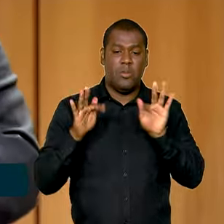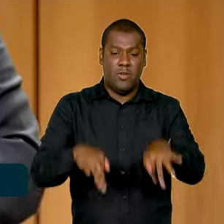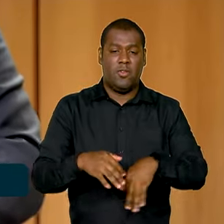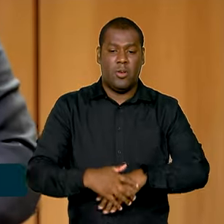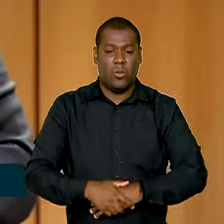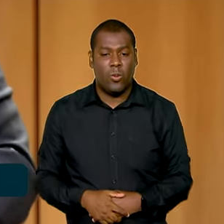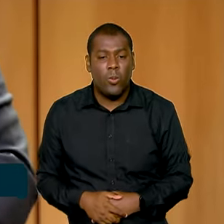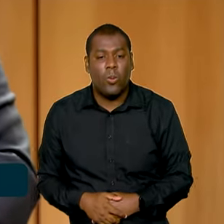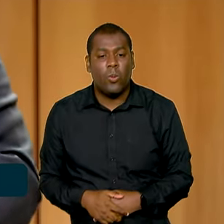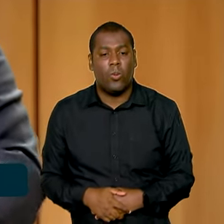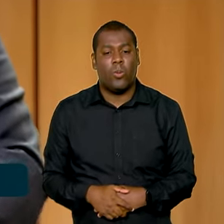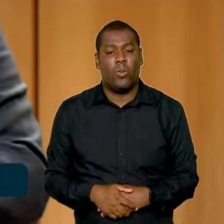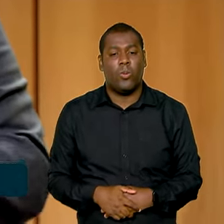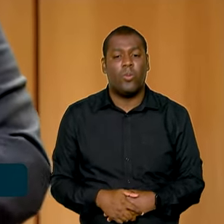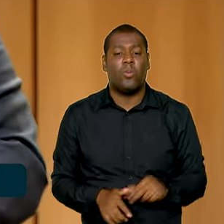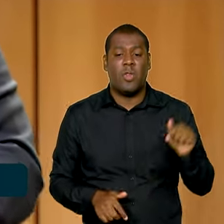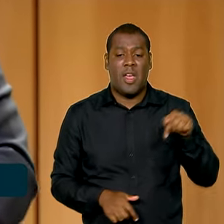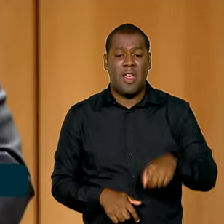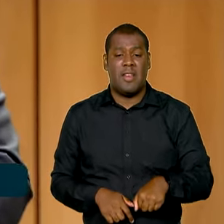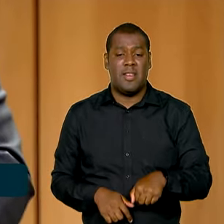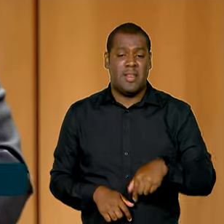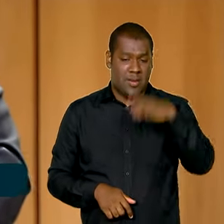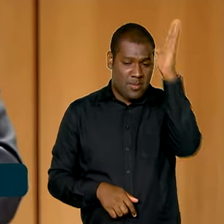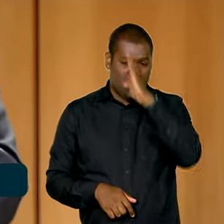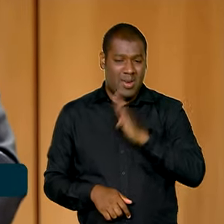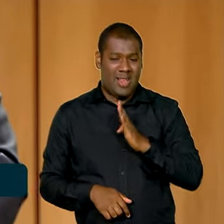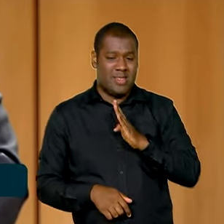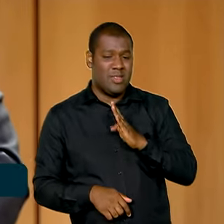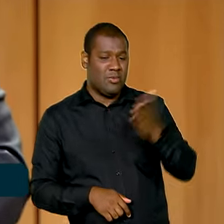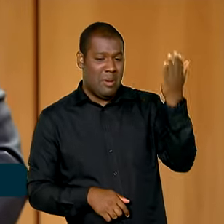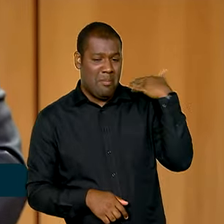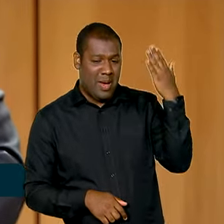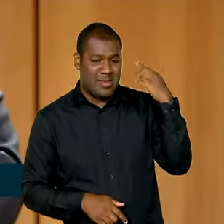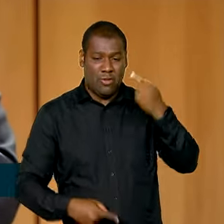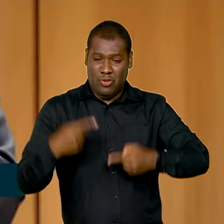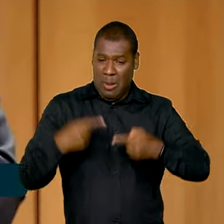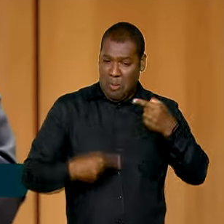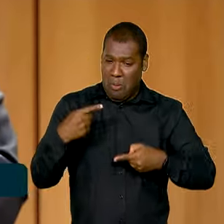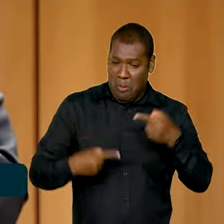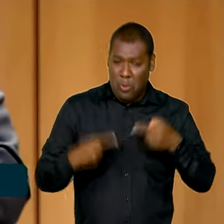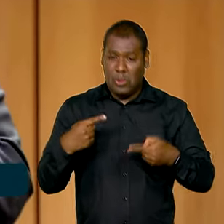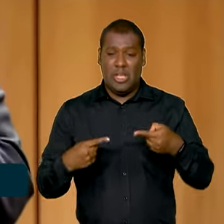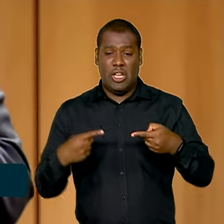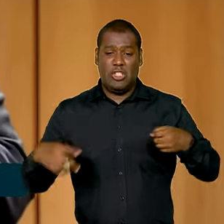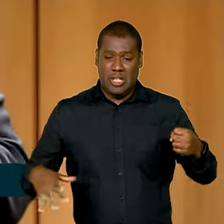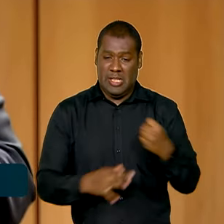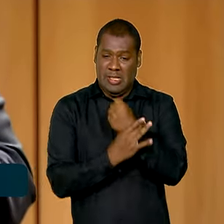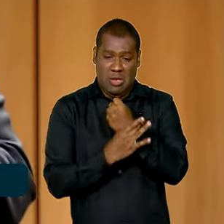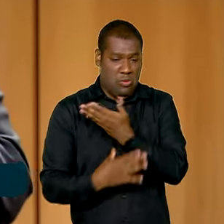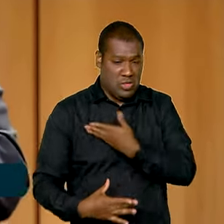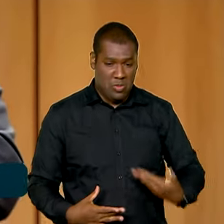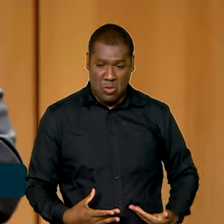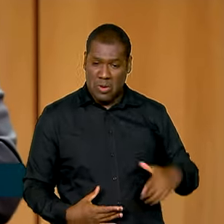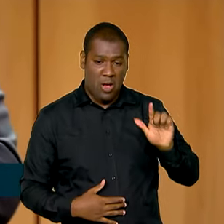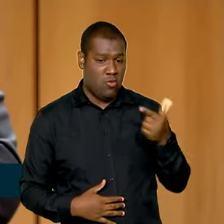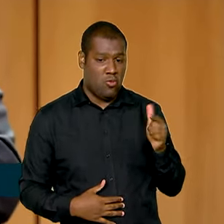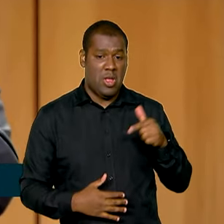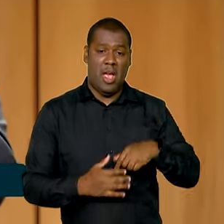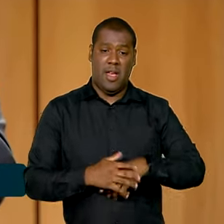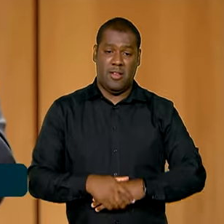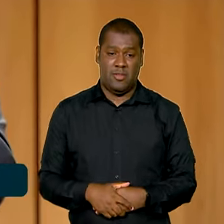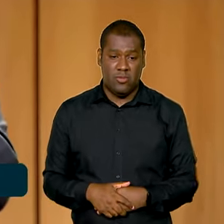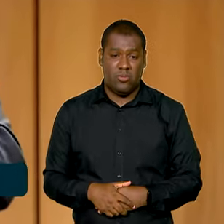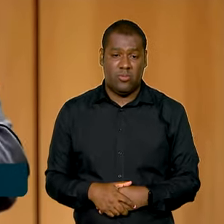que o Brasil nunca teve, a rigor, uma política nacional de segurança pública, porque prevaleceu a visão